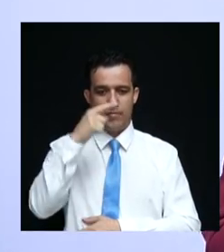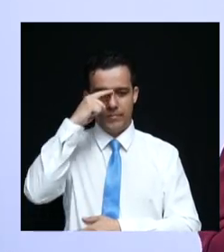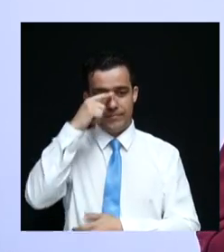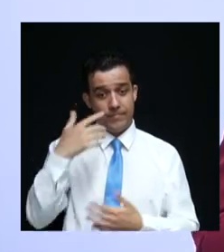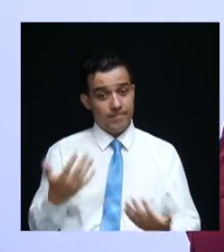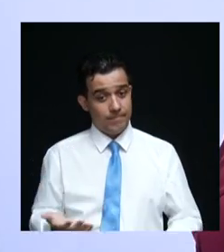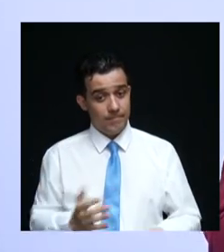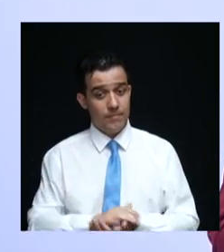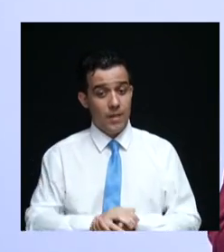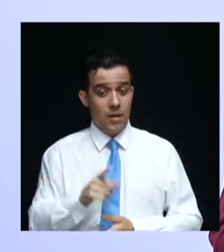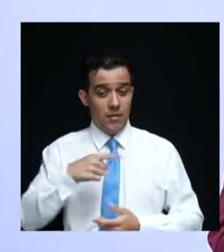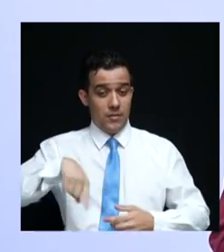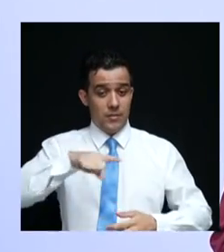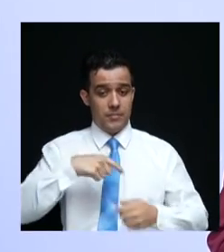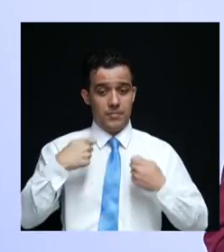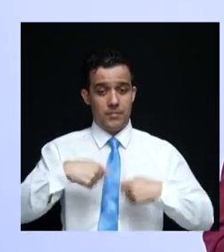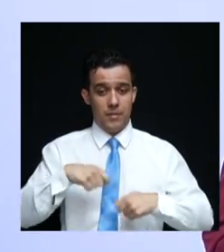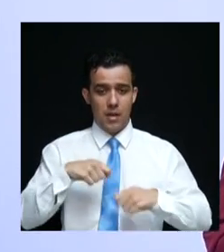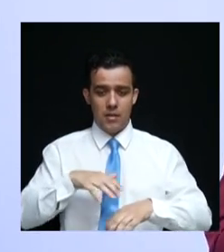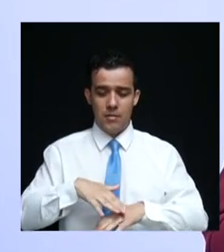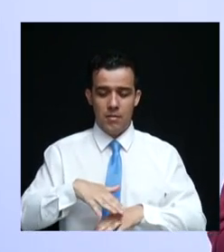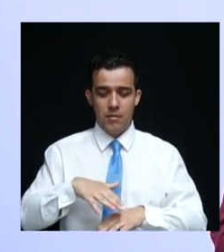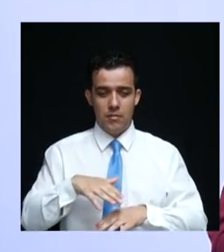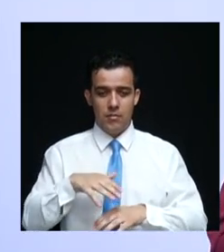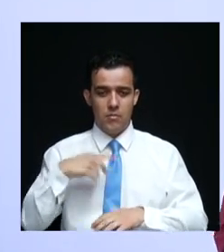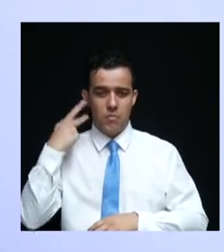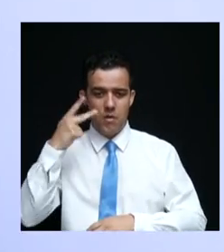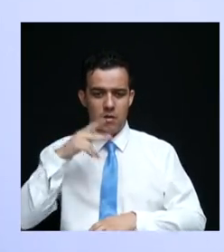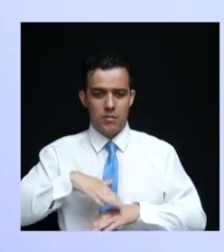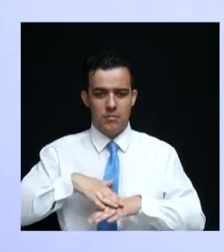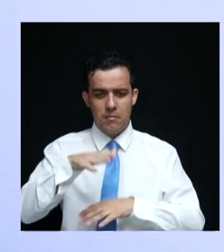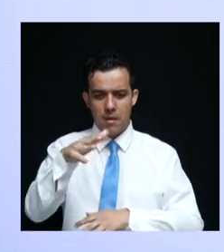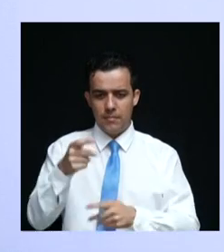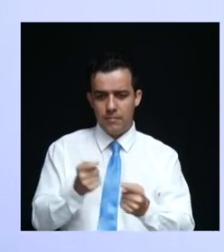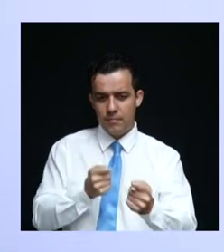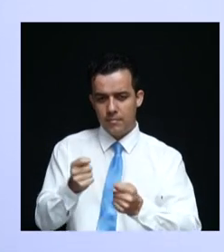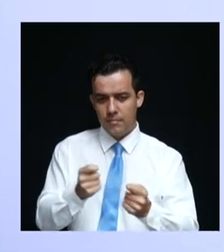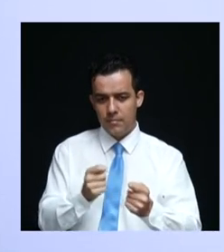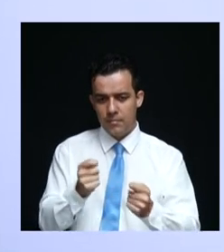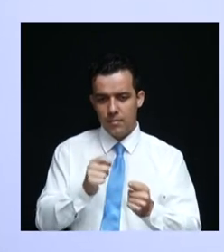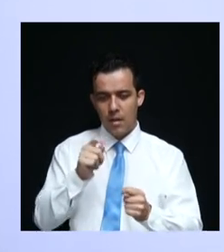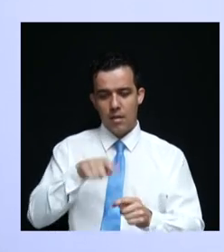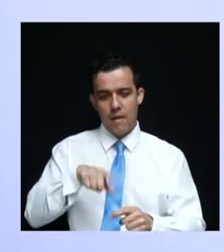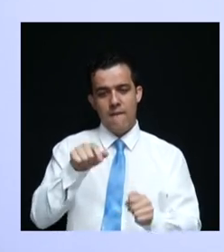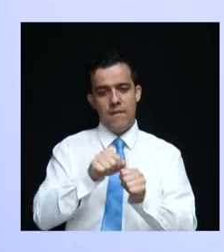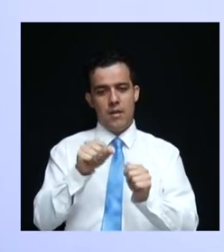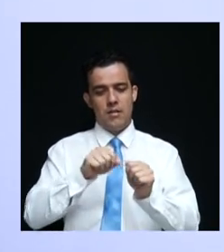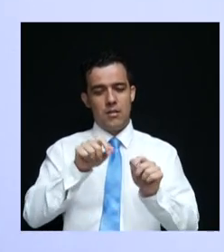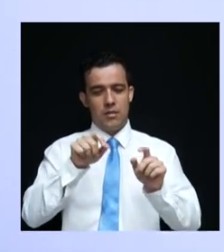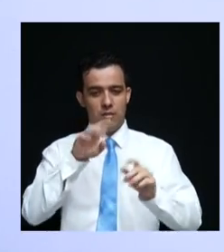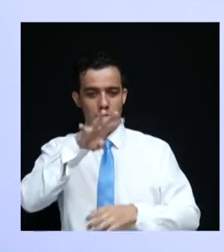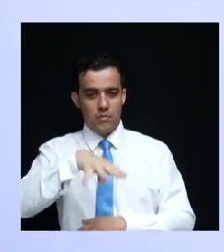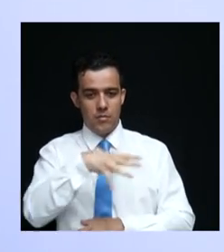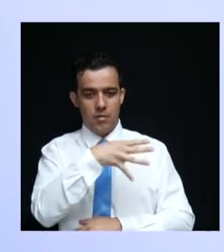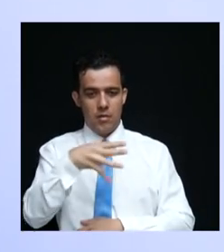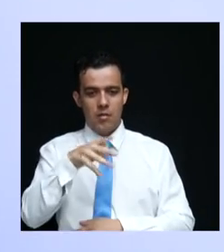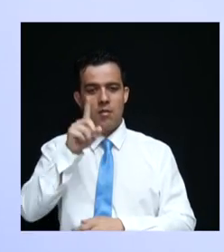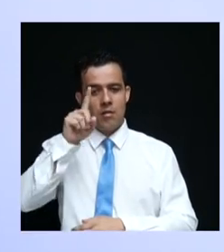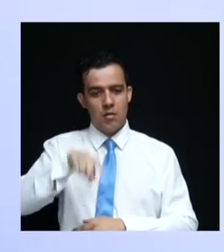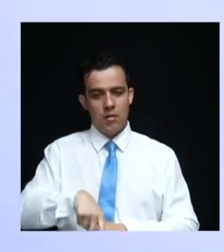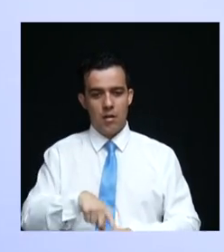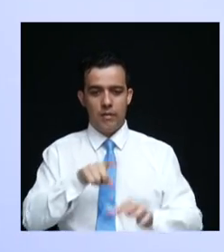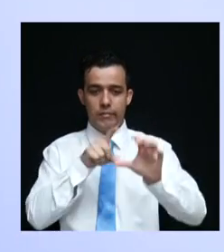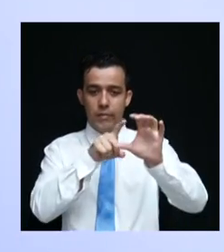Nós precisamos ter uma política mais ofensiva. É verdade, queremos fazer um cronograma para quitar o